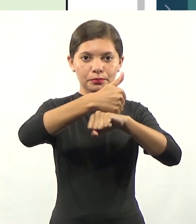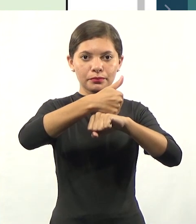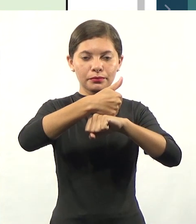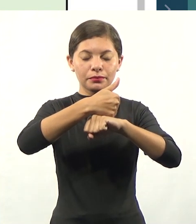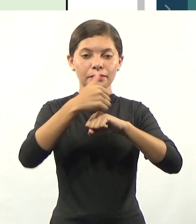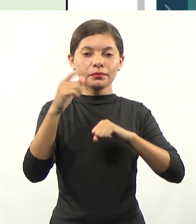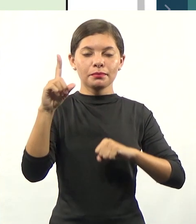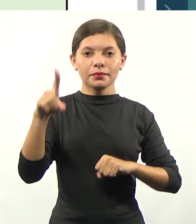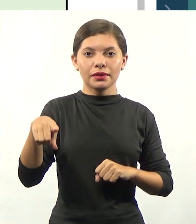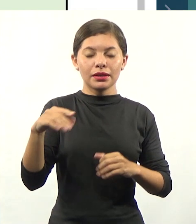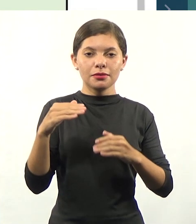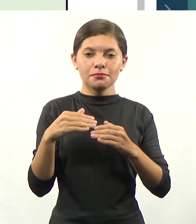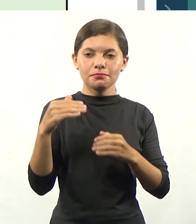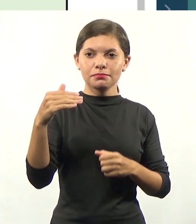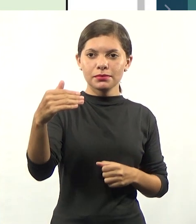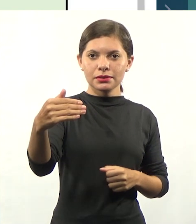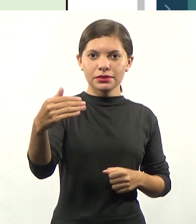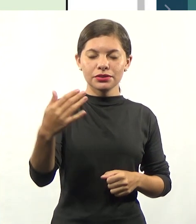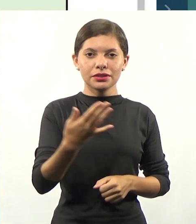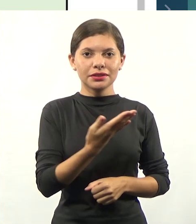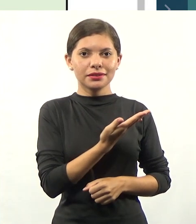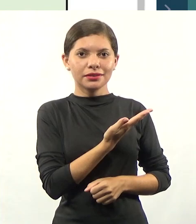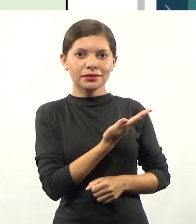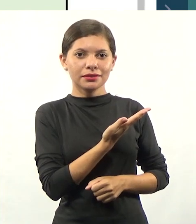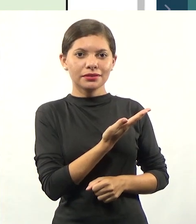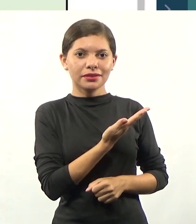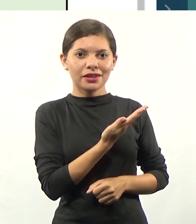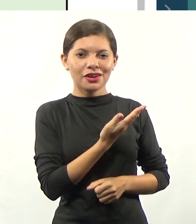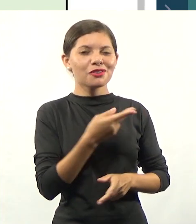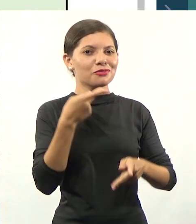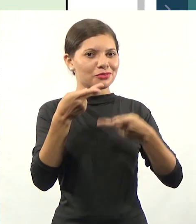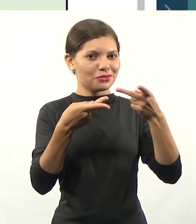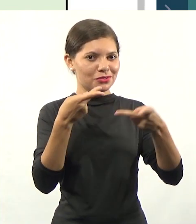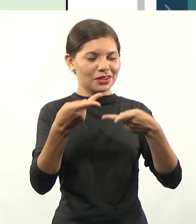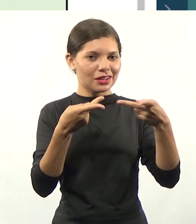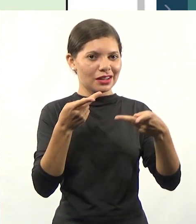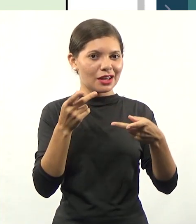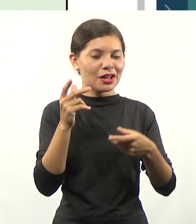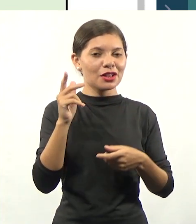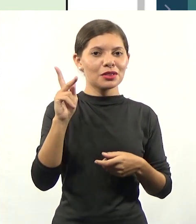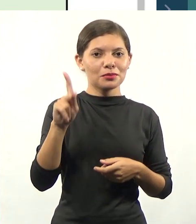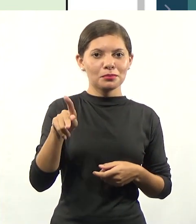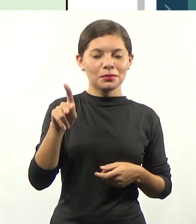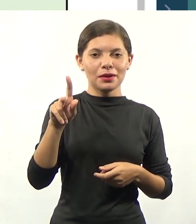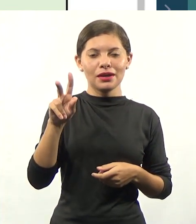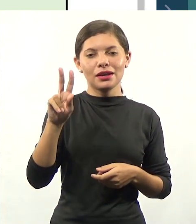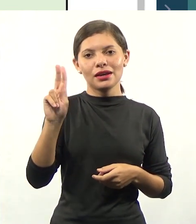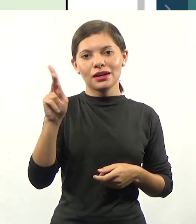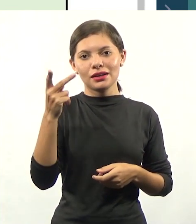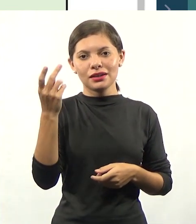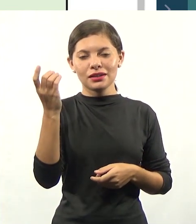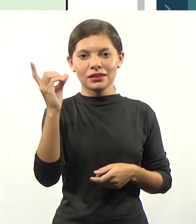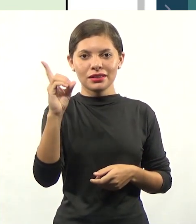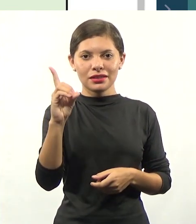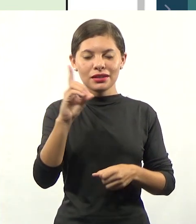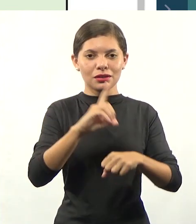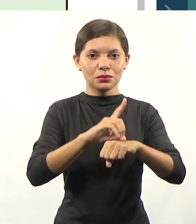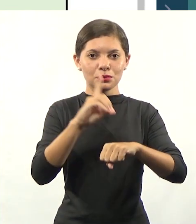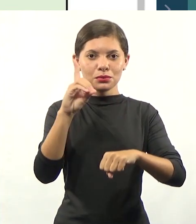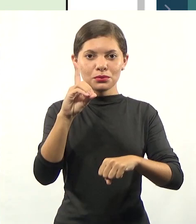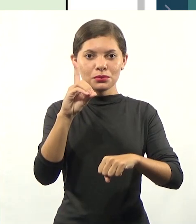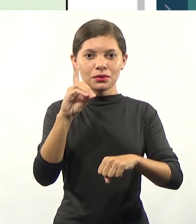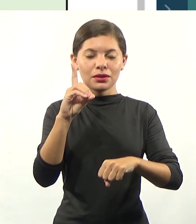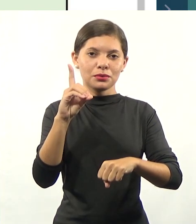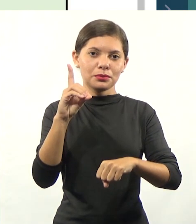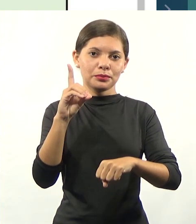E, mais adiante, o que a gente ouve muito falar no exterior, que é o PHD, que é o doutorado. Do doutorado, a gente vai ter o pós